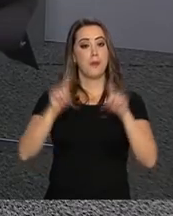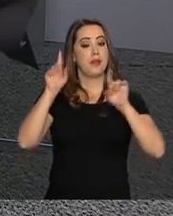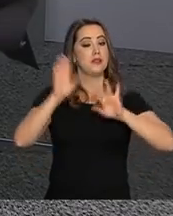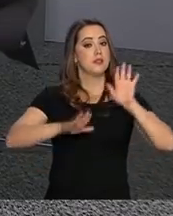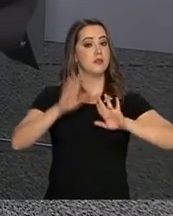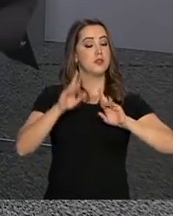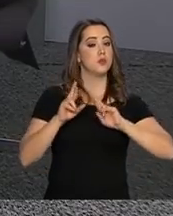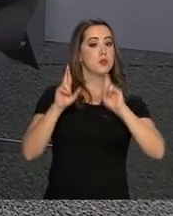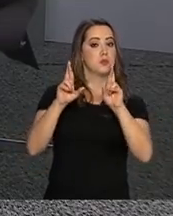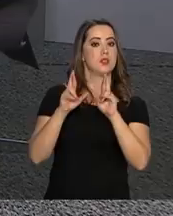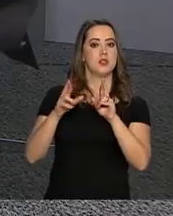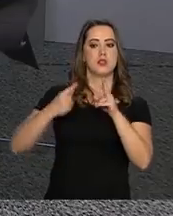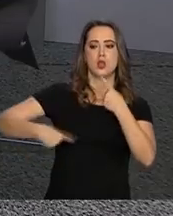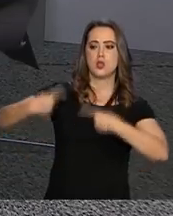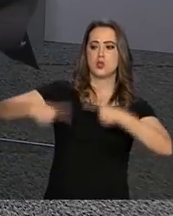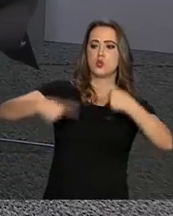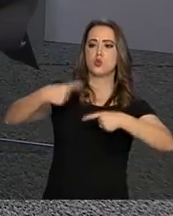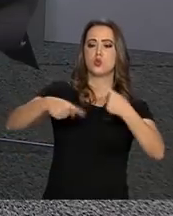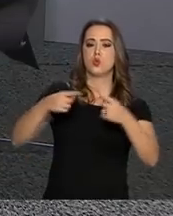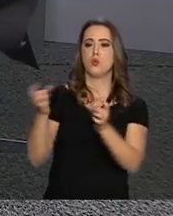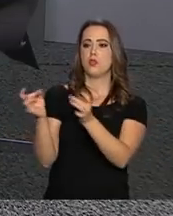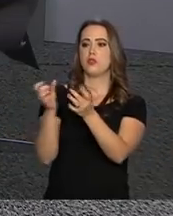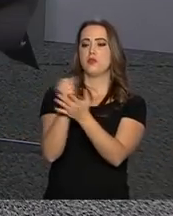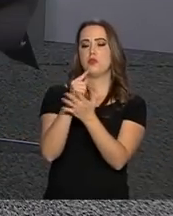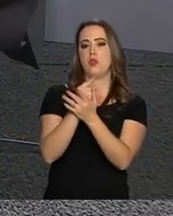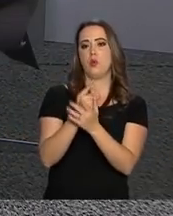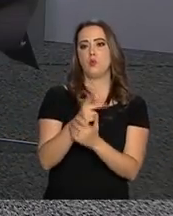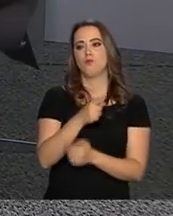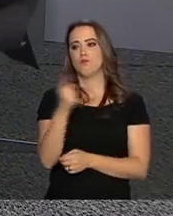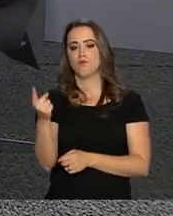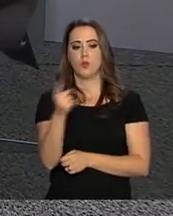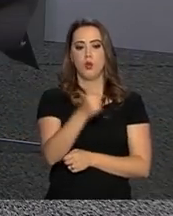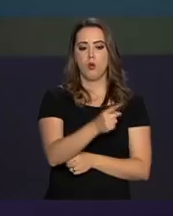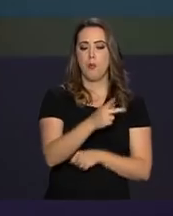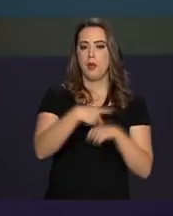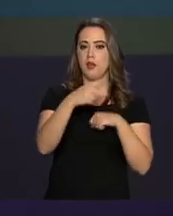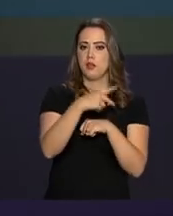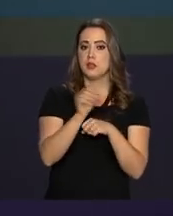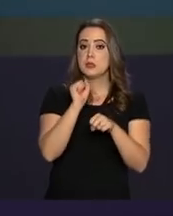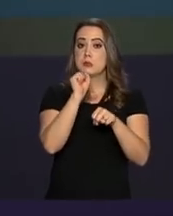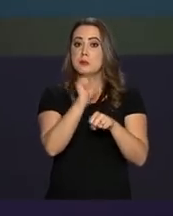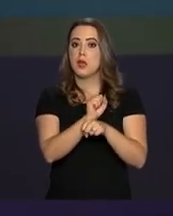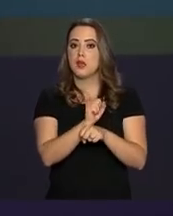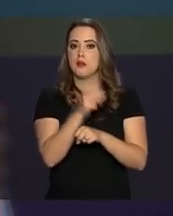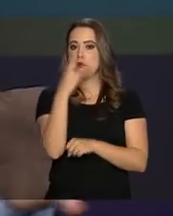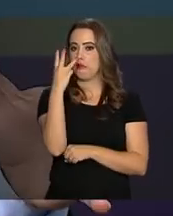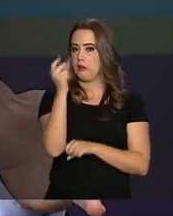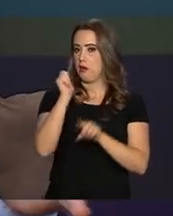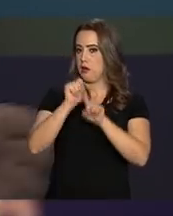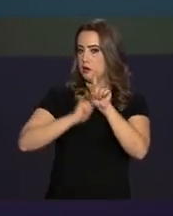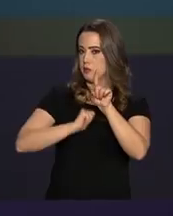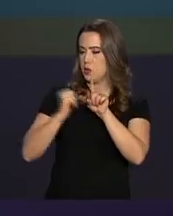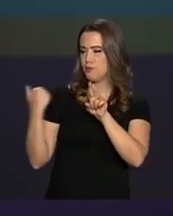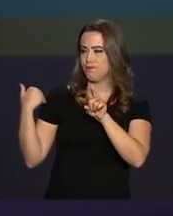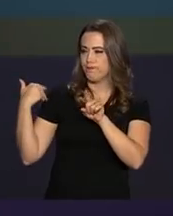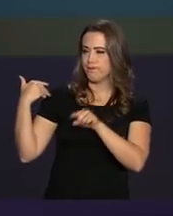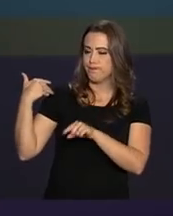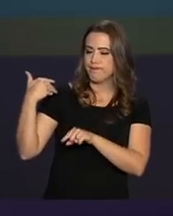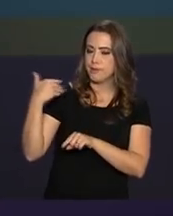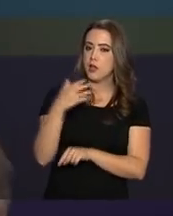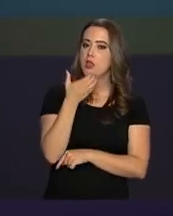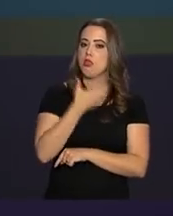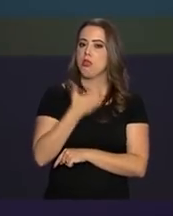nessa questão da disputa comercial é que ambos os países estabeleceram uma trégua de três meses, ali em dezembro, em relação